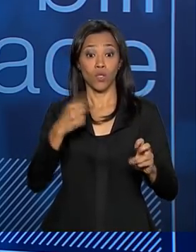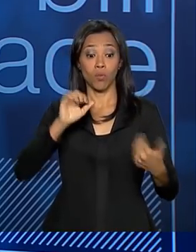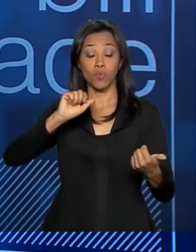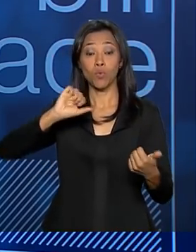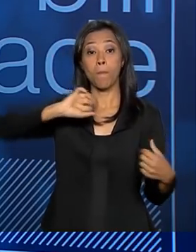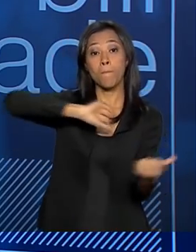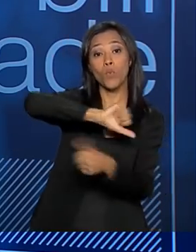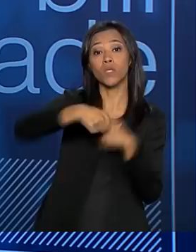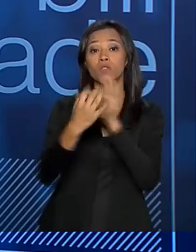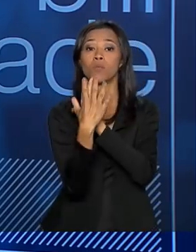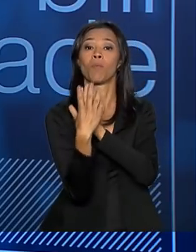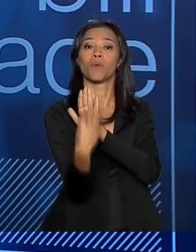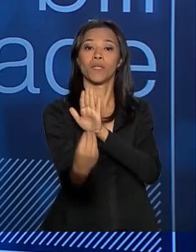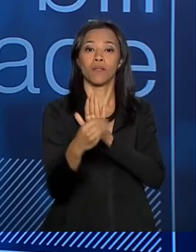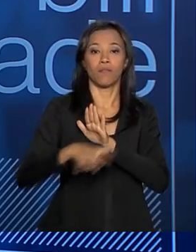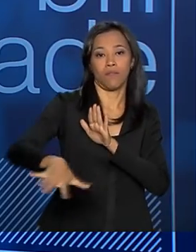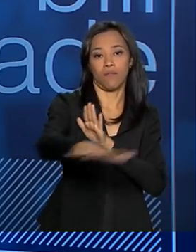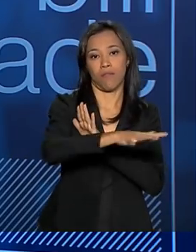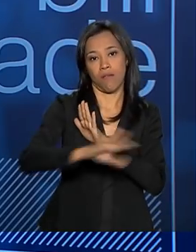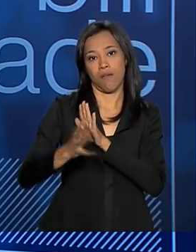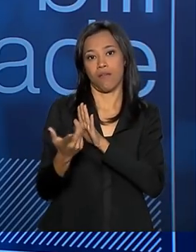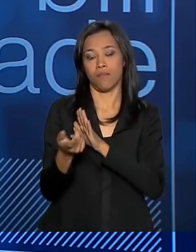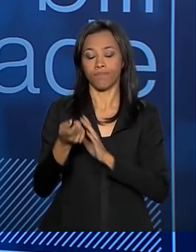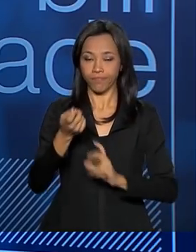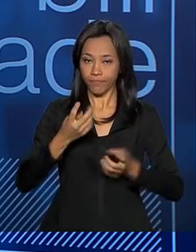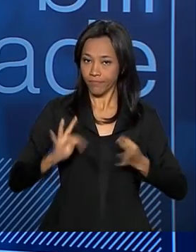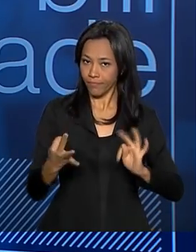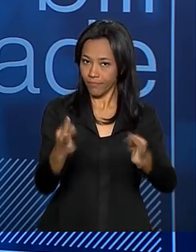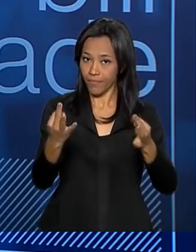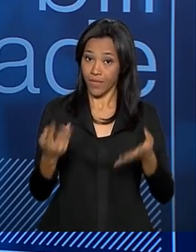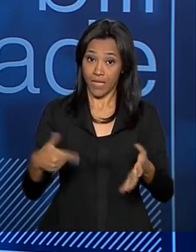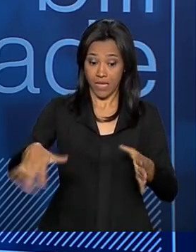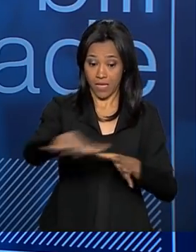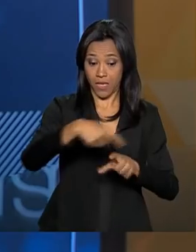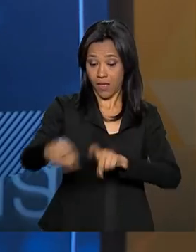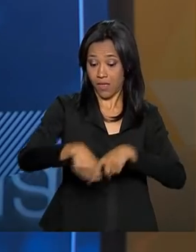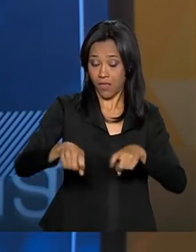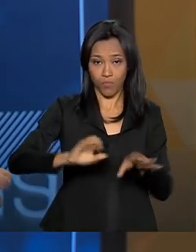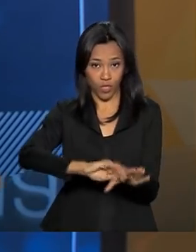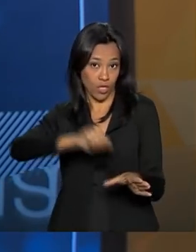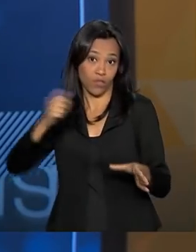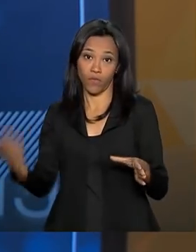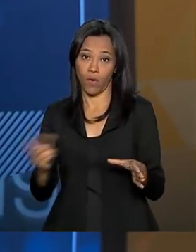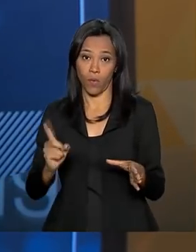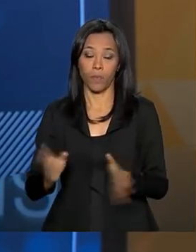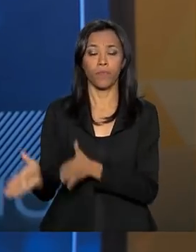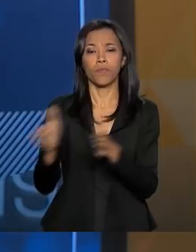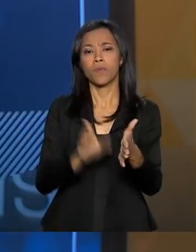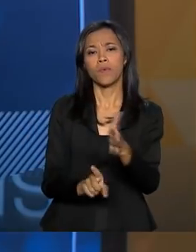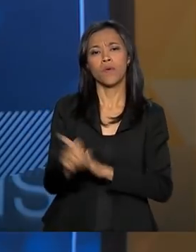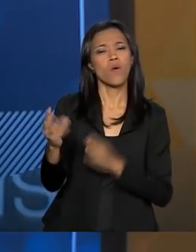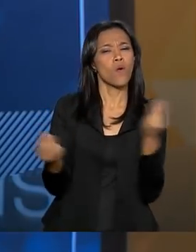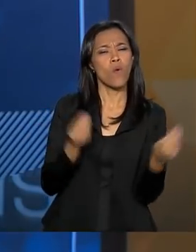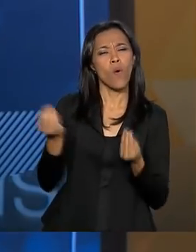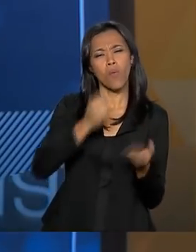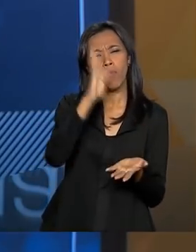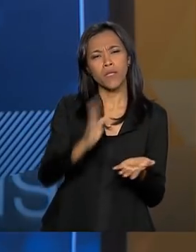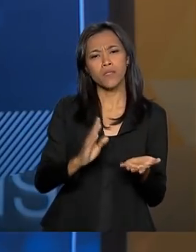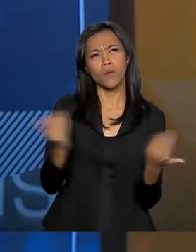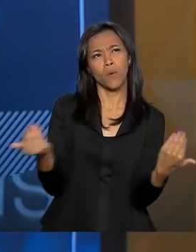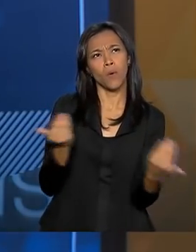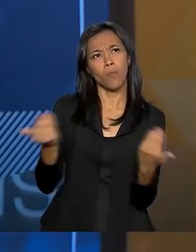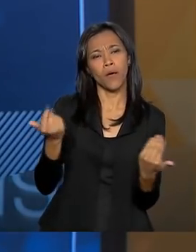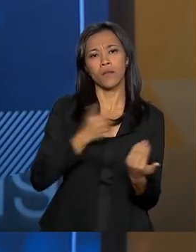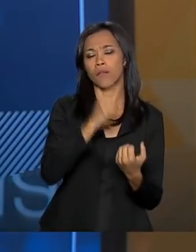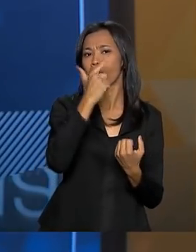paradigma tecnológico e o agro não poderia estar longe disso. E como que está o Brasil em relação a outros países nessa questão